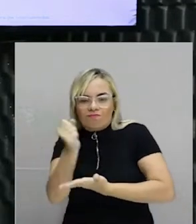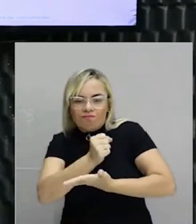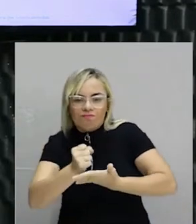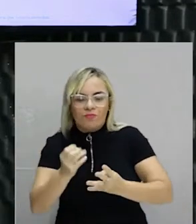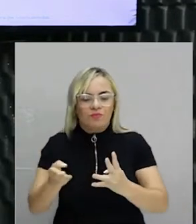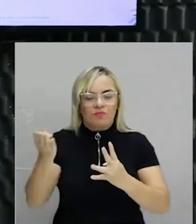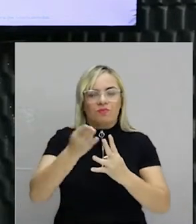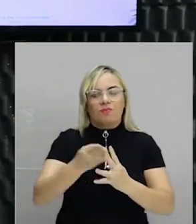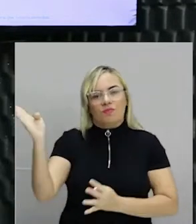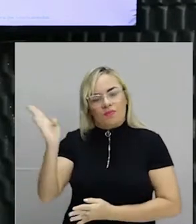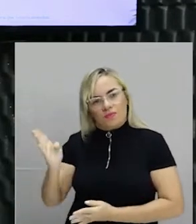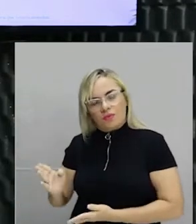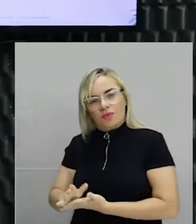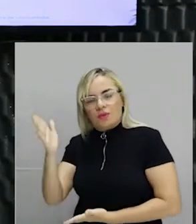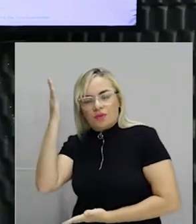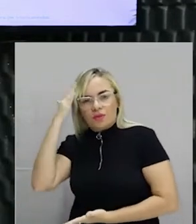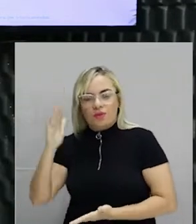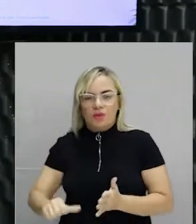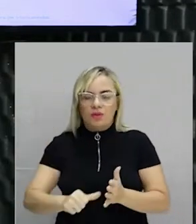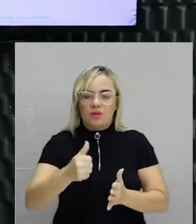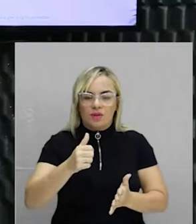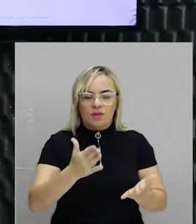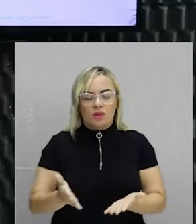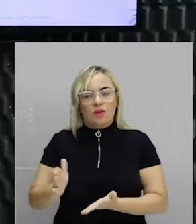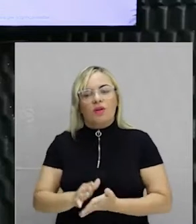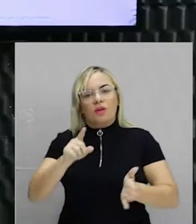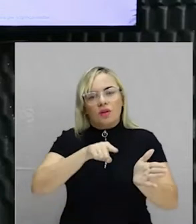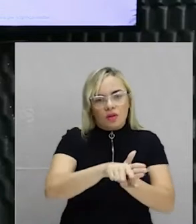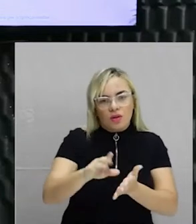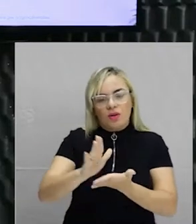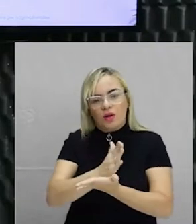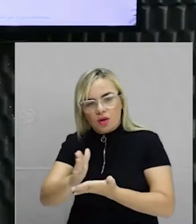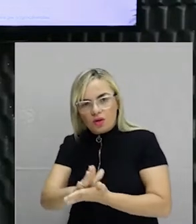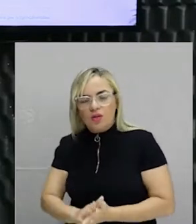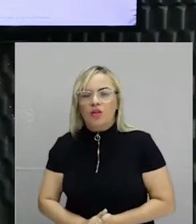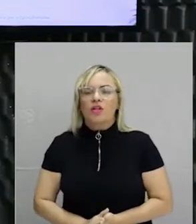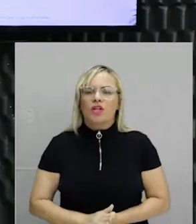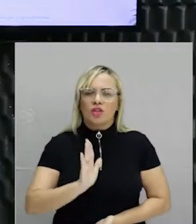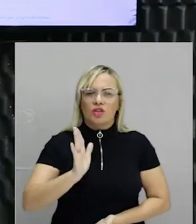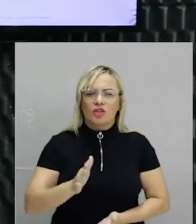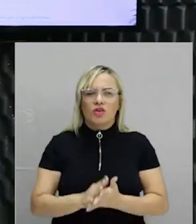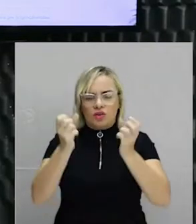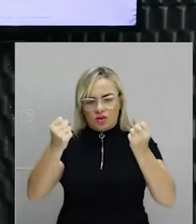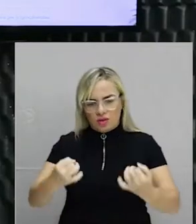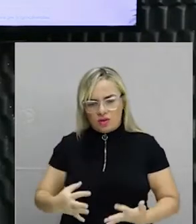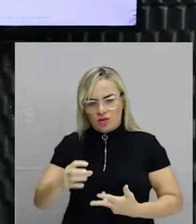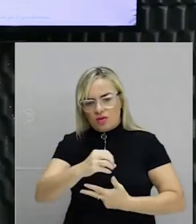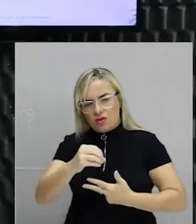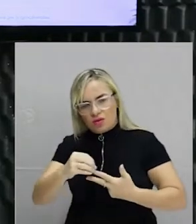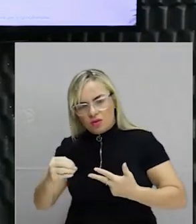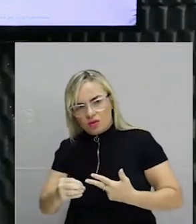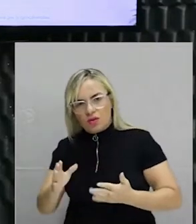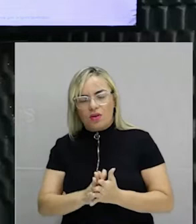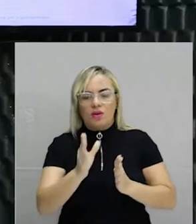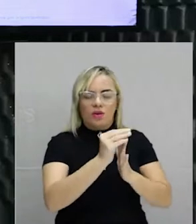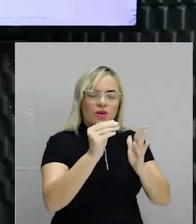vamos entender primeiro, antes de começar a trabalhar com questões, inclusive algumas que já foram trabalhadas no Enem. O que a gente fez aqui no conteúdo de